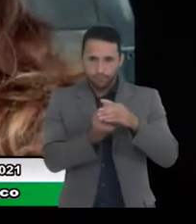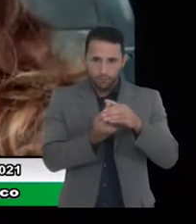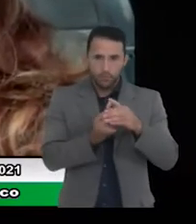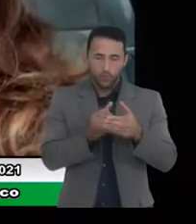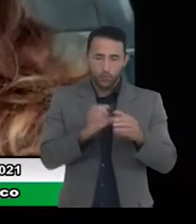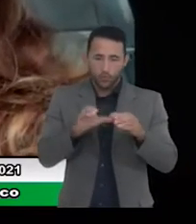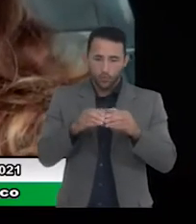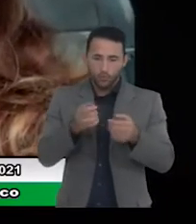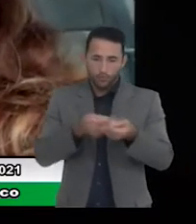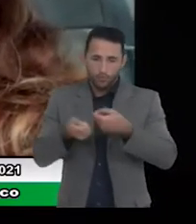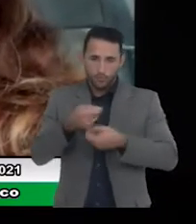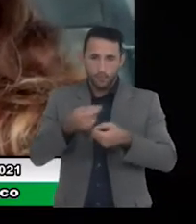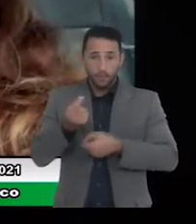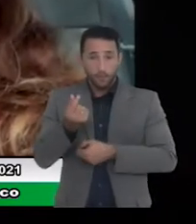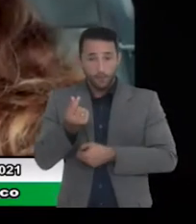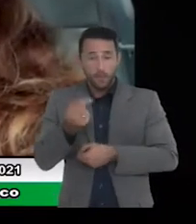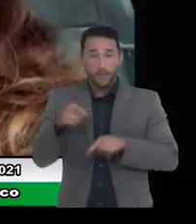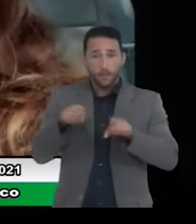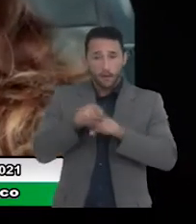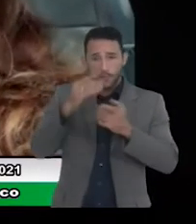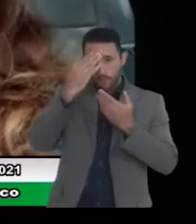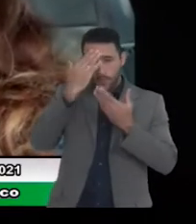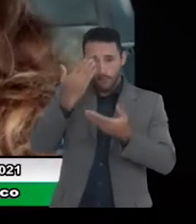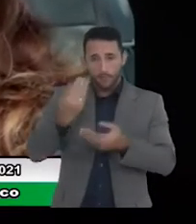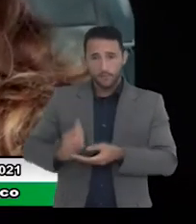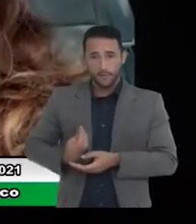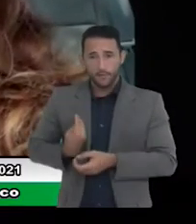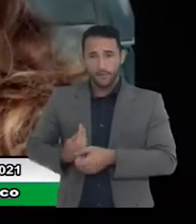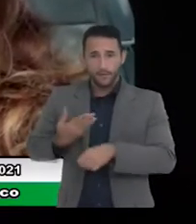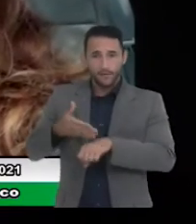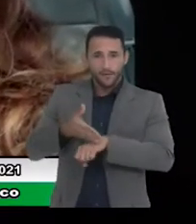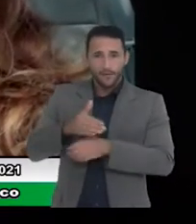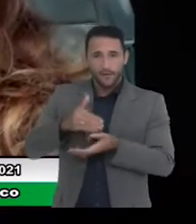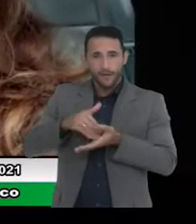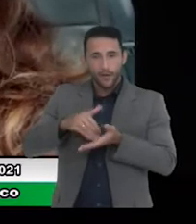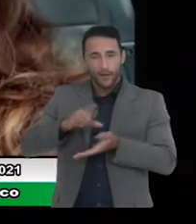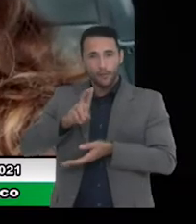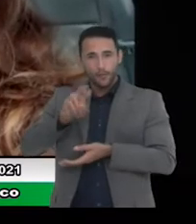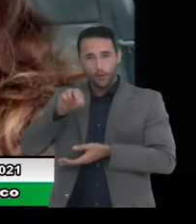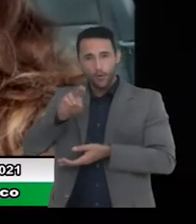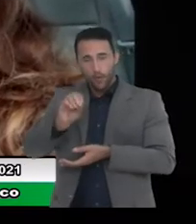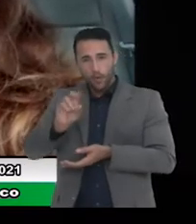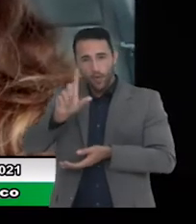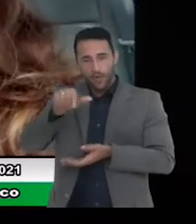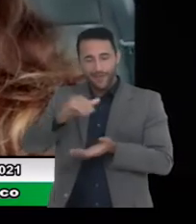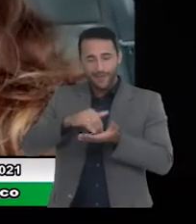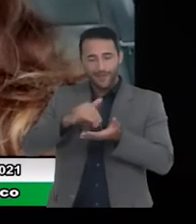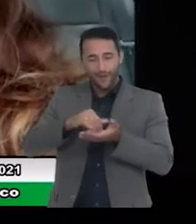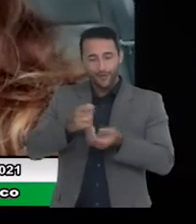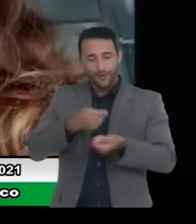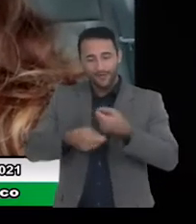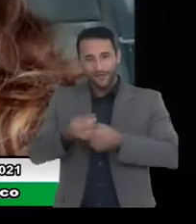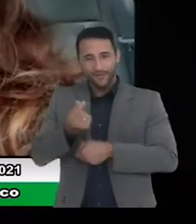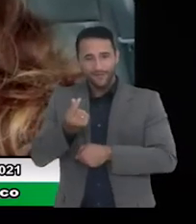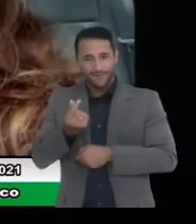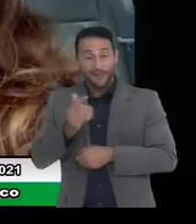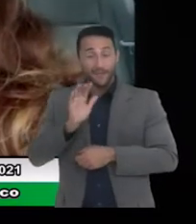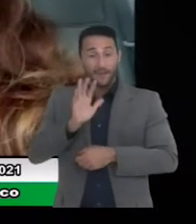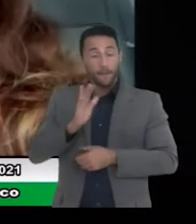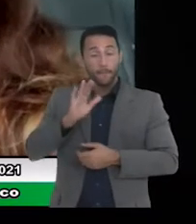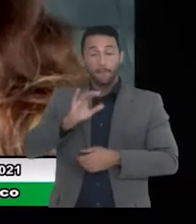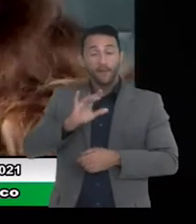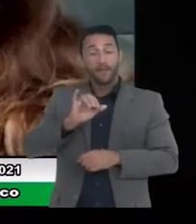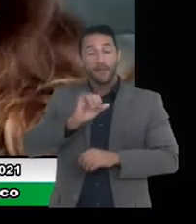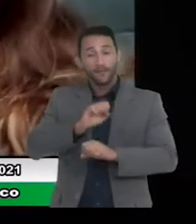agradecer a presença do secretário Bruno né o nosso secretário de finanças também dizer que é muito